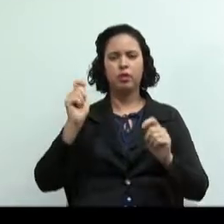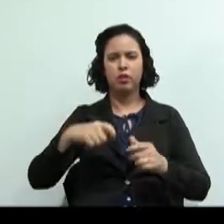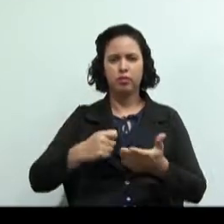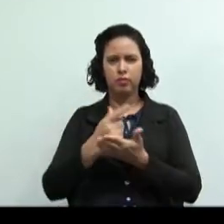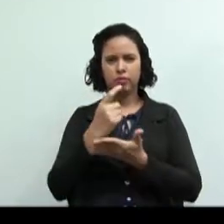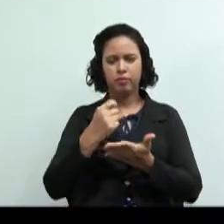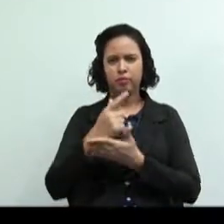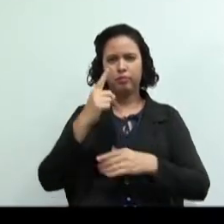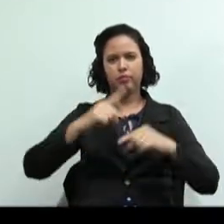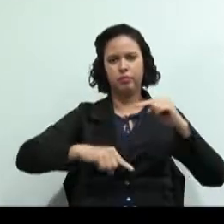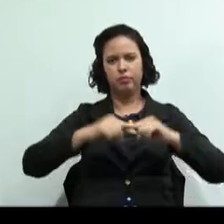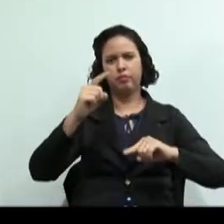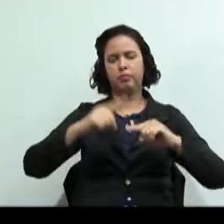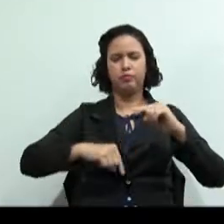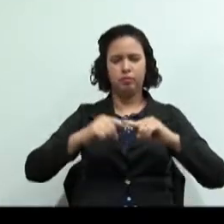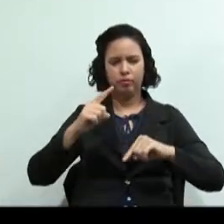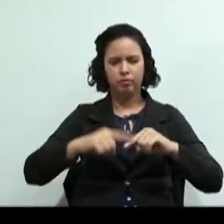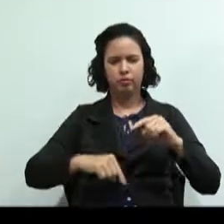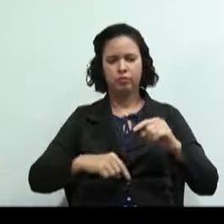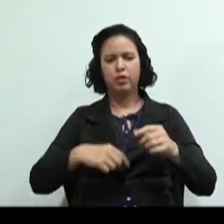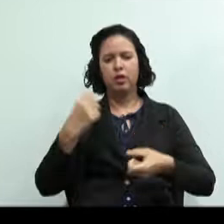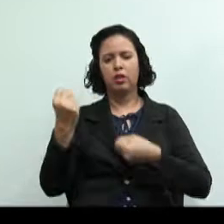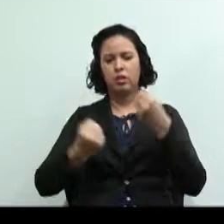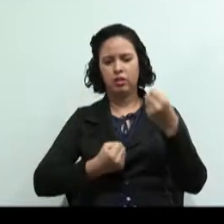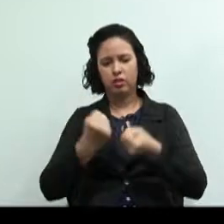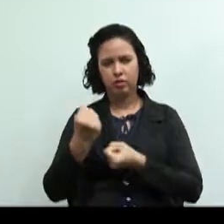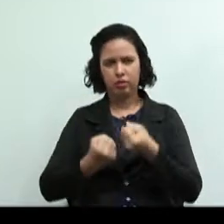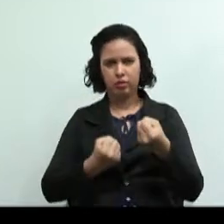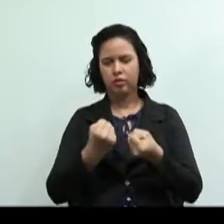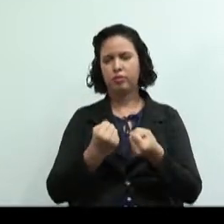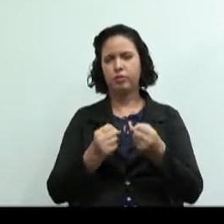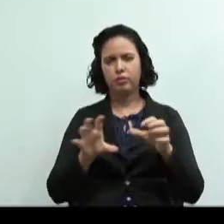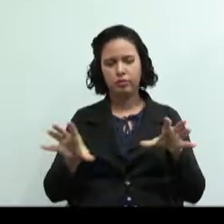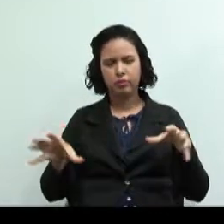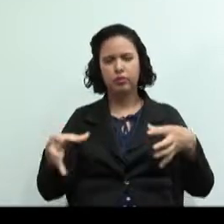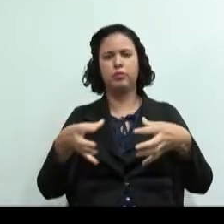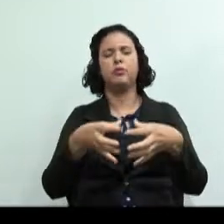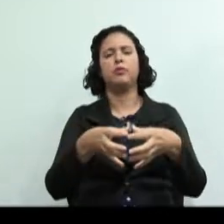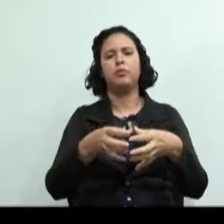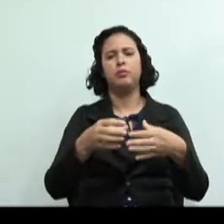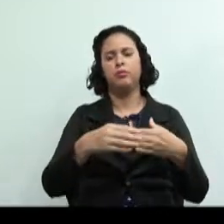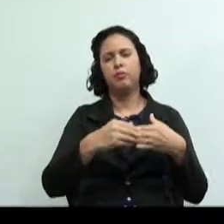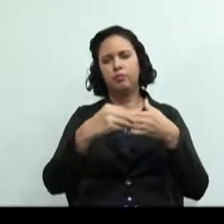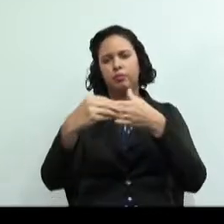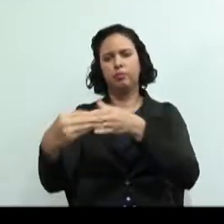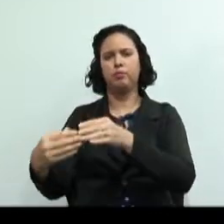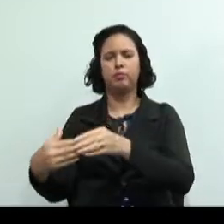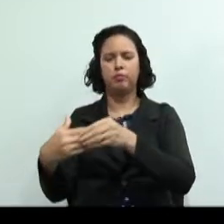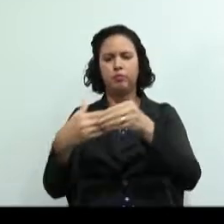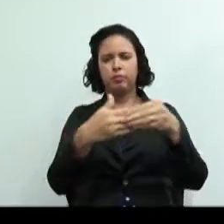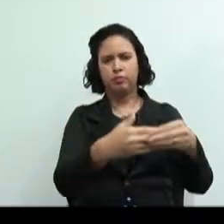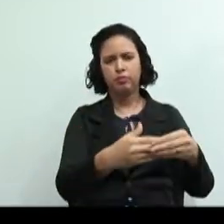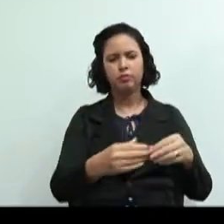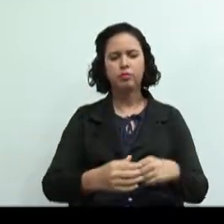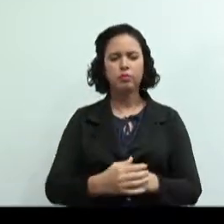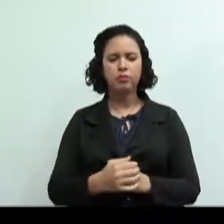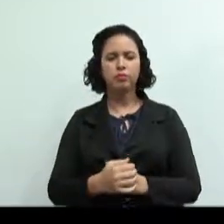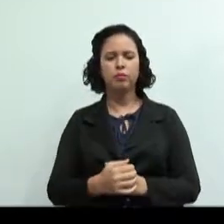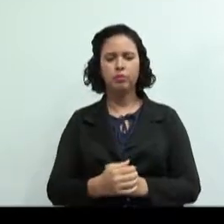transporte, organizado por profissionais do setor para prestação de serviços de transporte de passageiros e cargas,